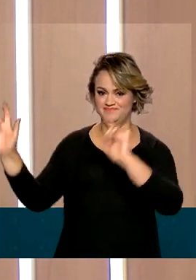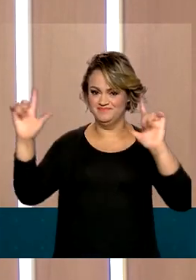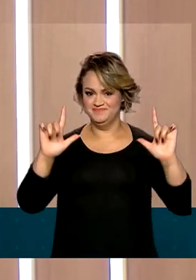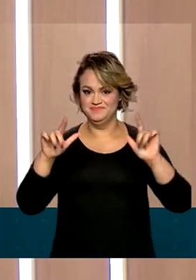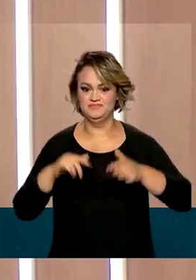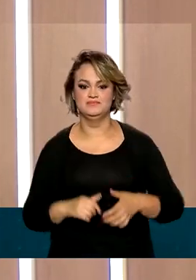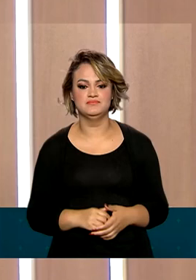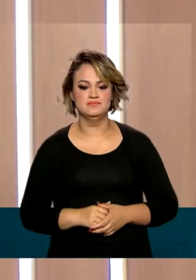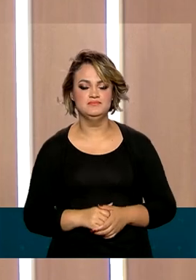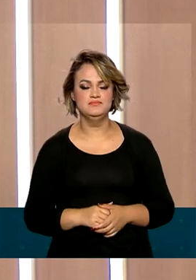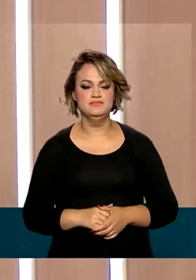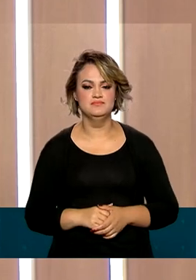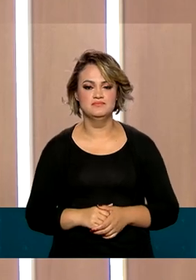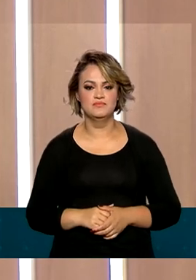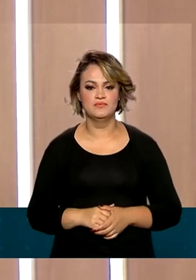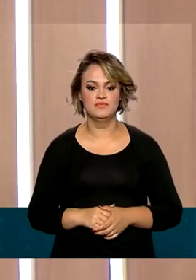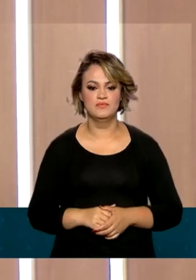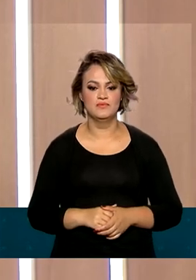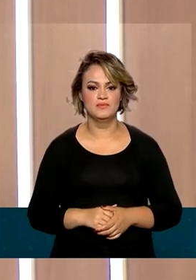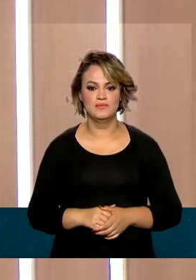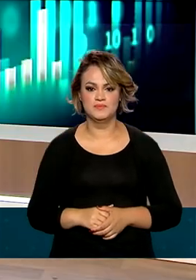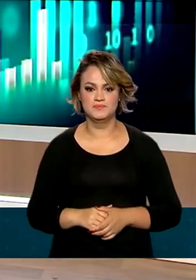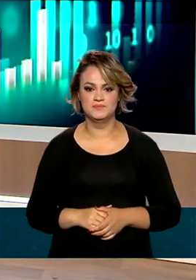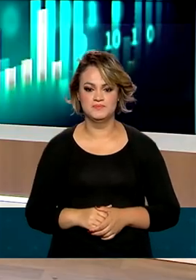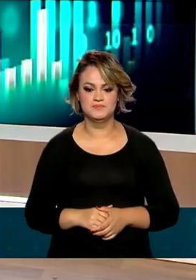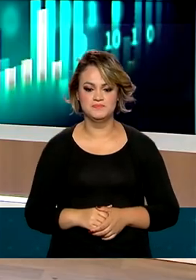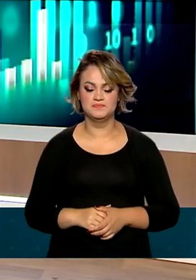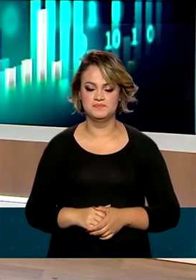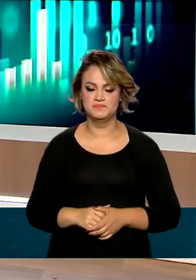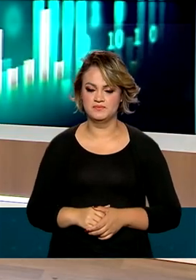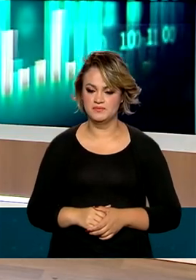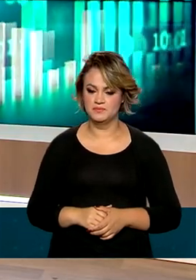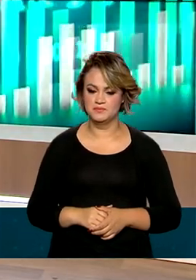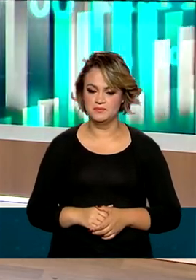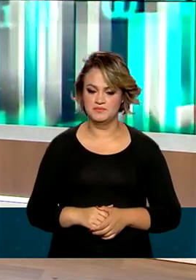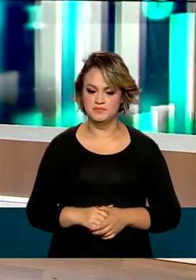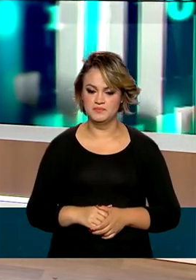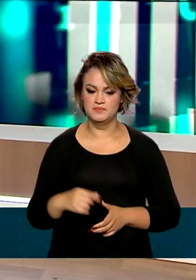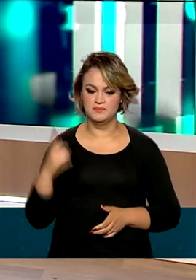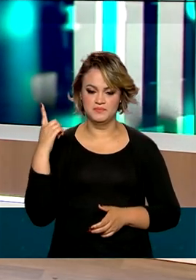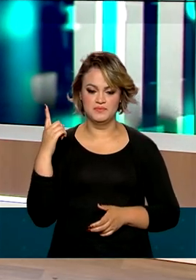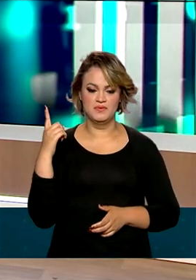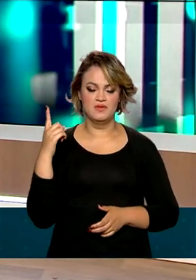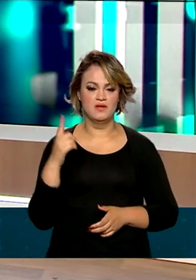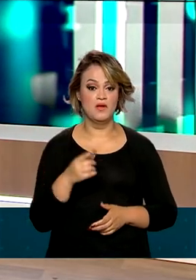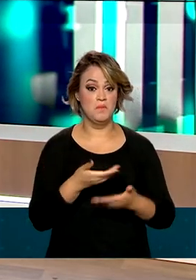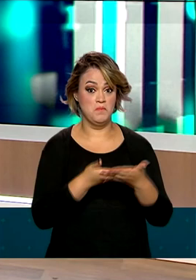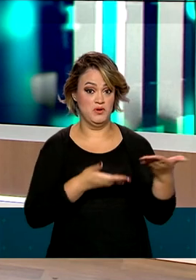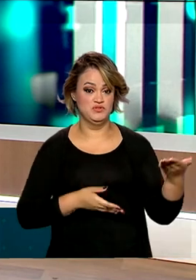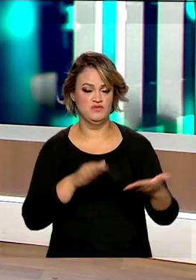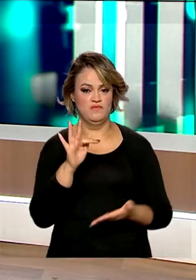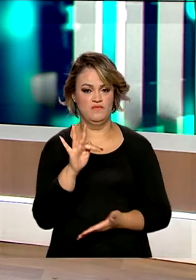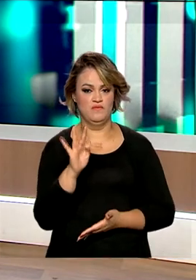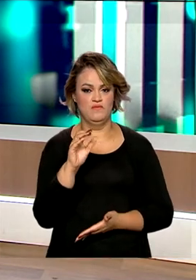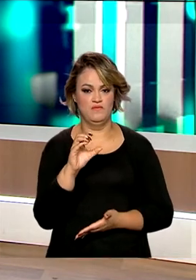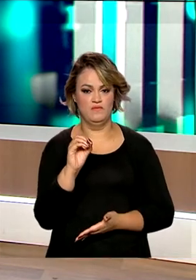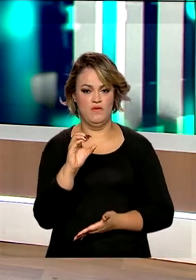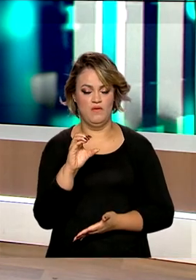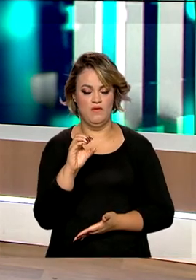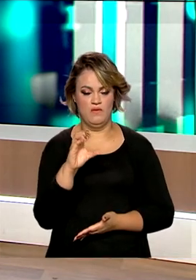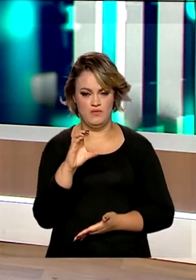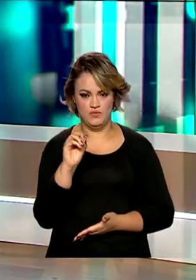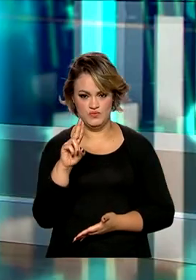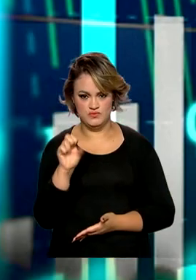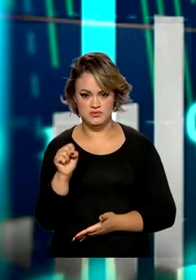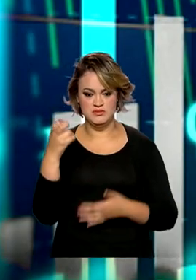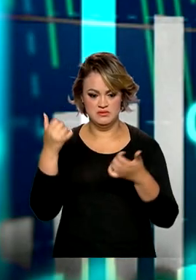telespectador. E você pode ver a partir de agora. Então, o que nós temos em relação ao Boletim Focus desta semana é que